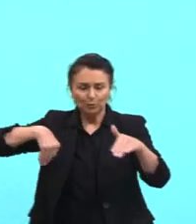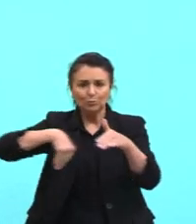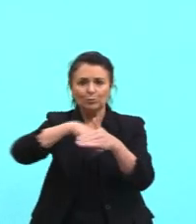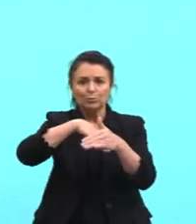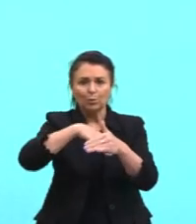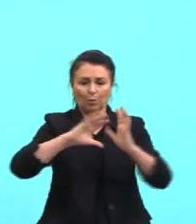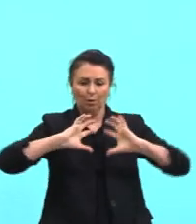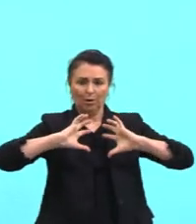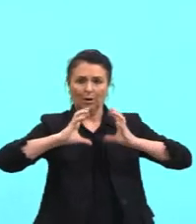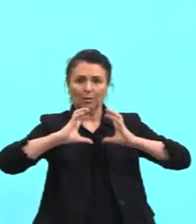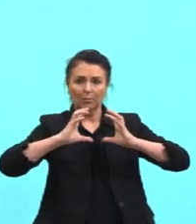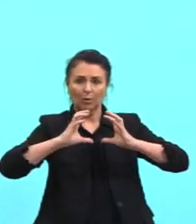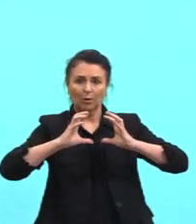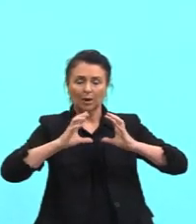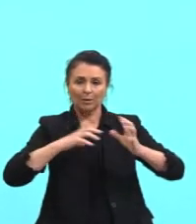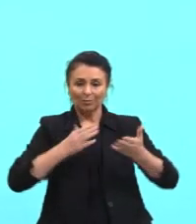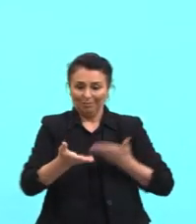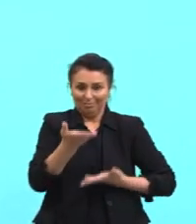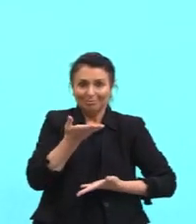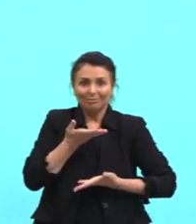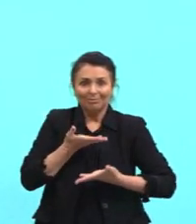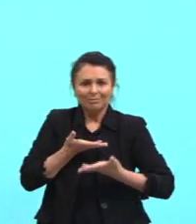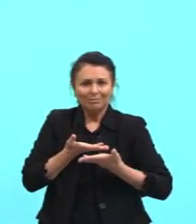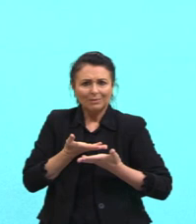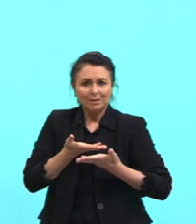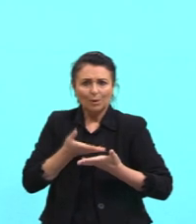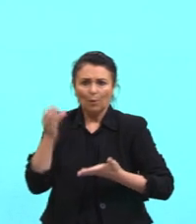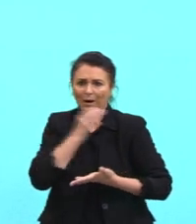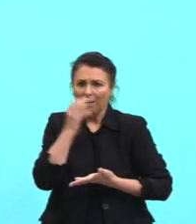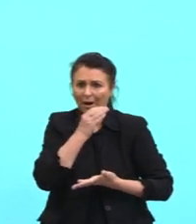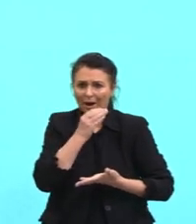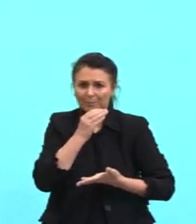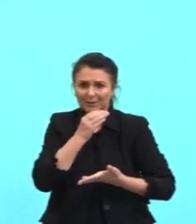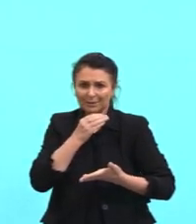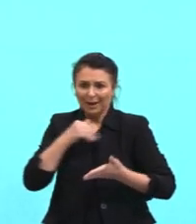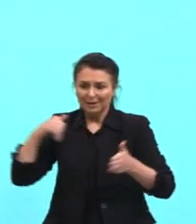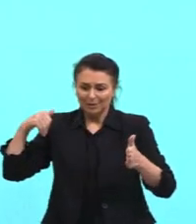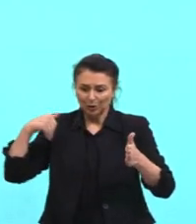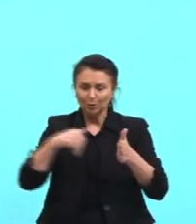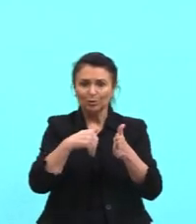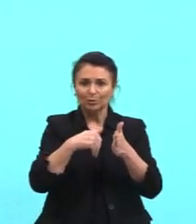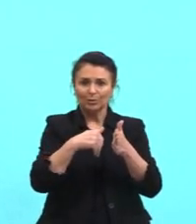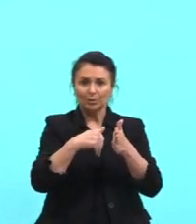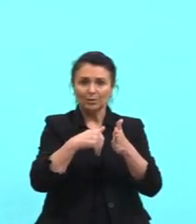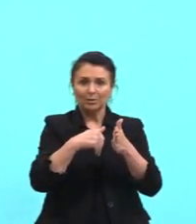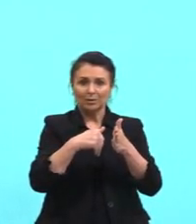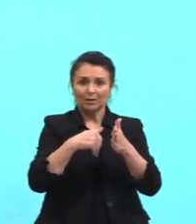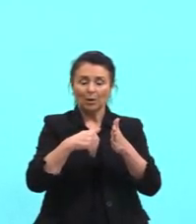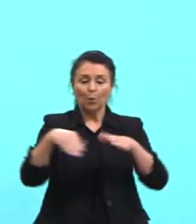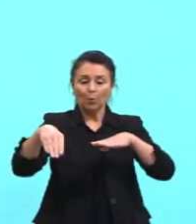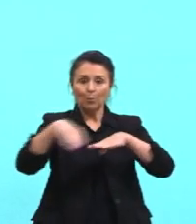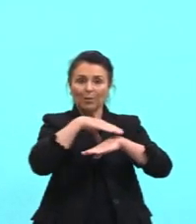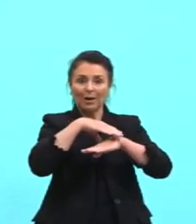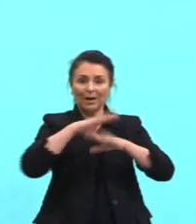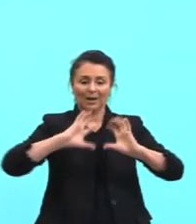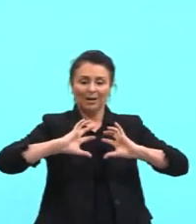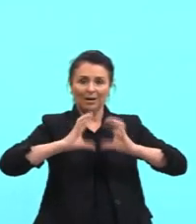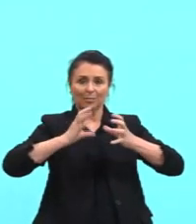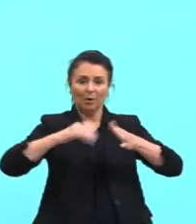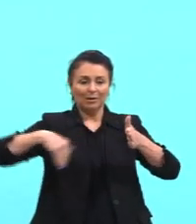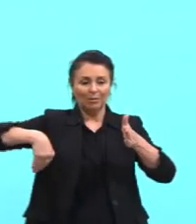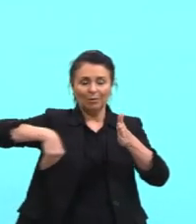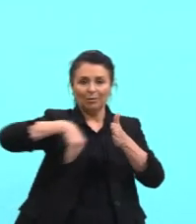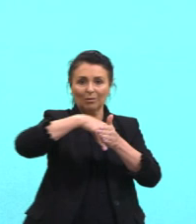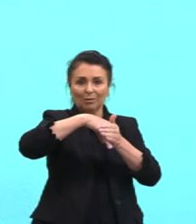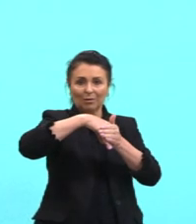E a gente tem a interação, né? É muito rápido essa interação, tá gente? A interação entre o pé e a bola. Então, a gente pode